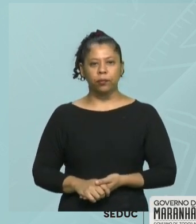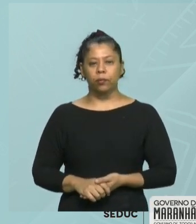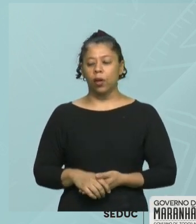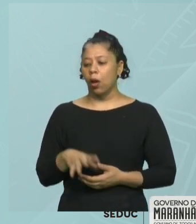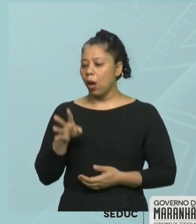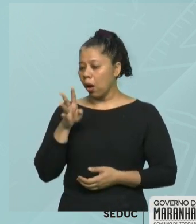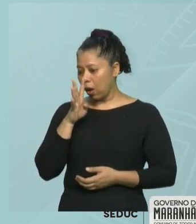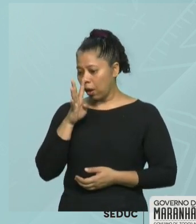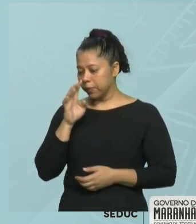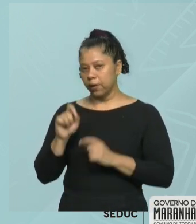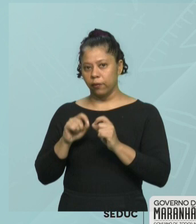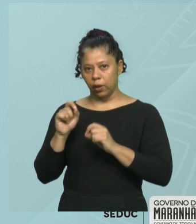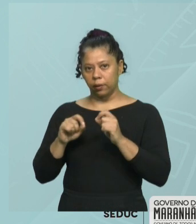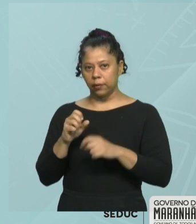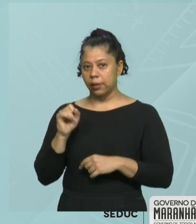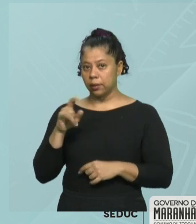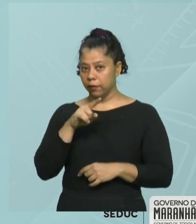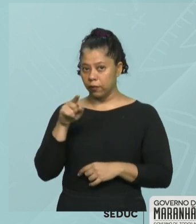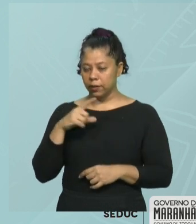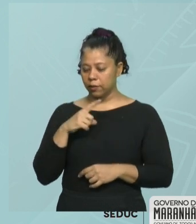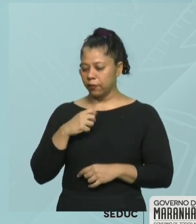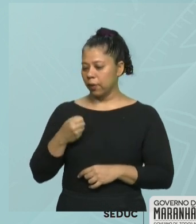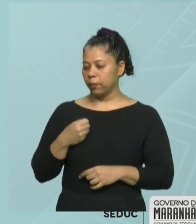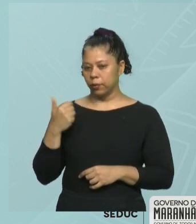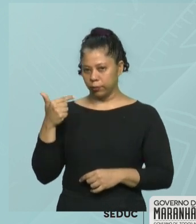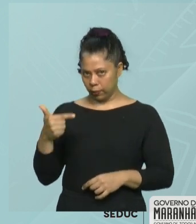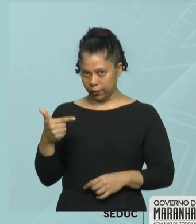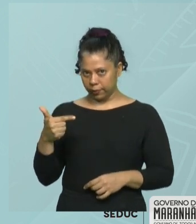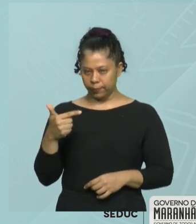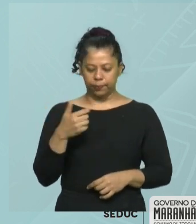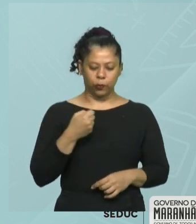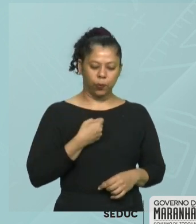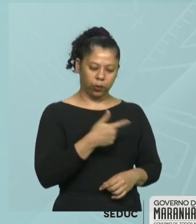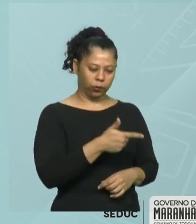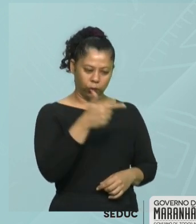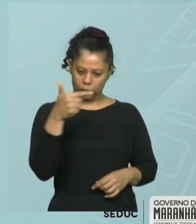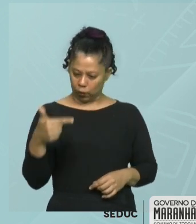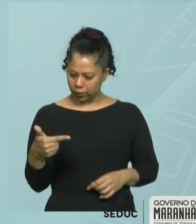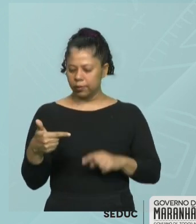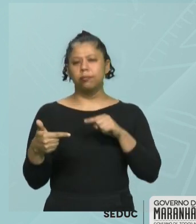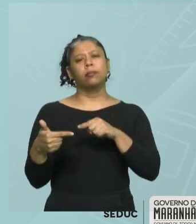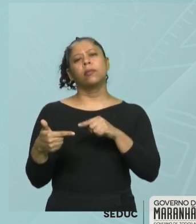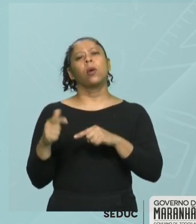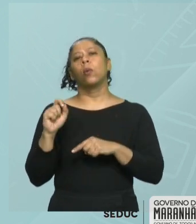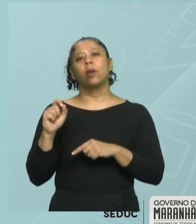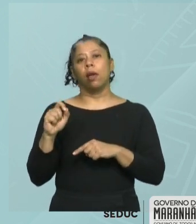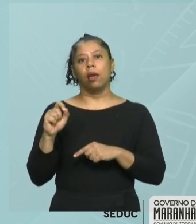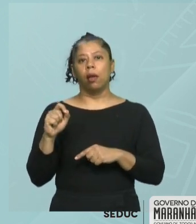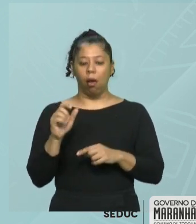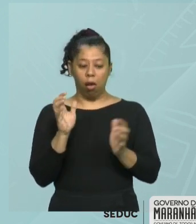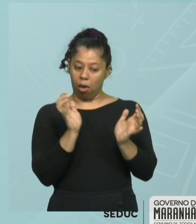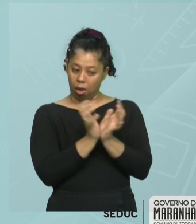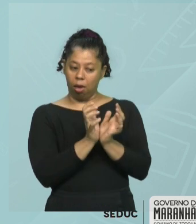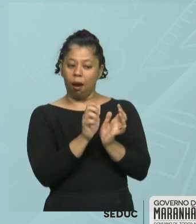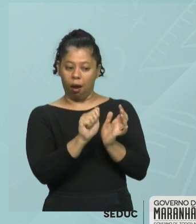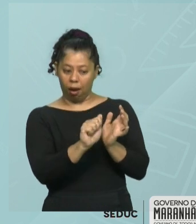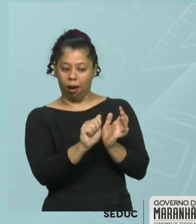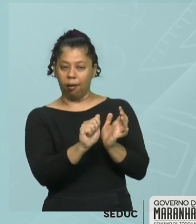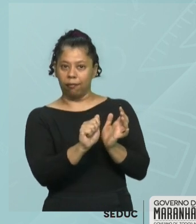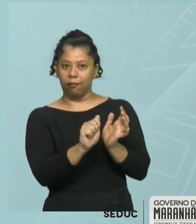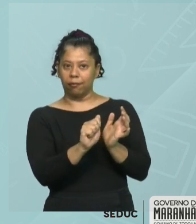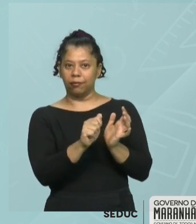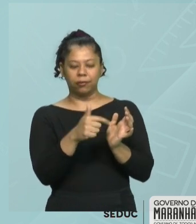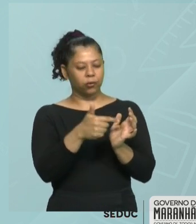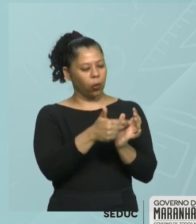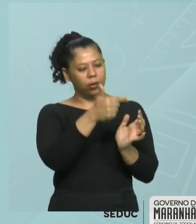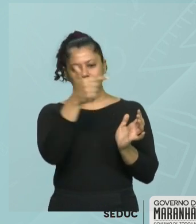Observe o seguinte. Se você pegar o número dois, ele é um elemento que está no conjunto A. Logo, eu